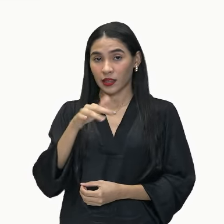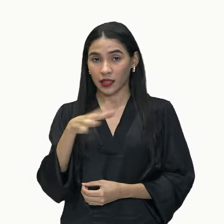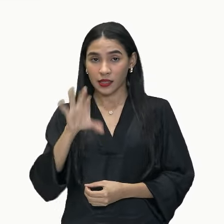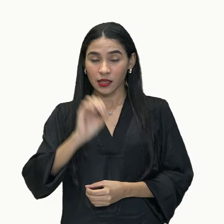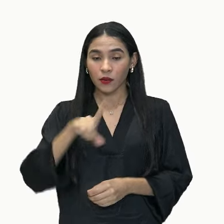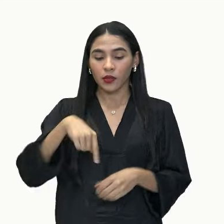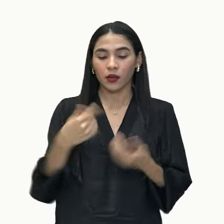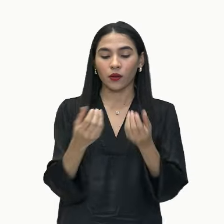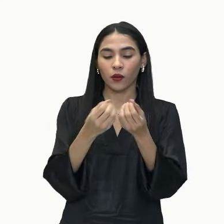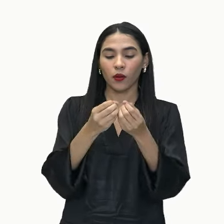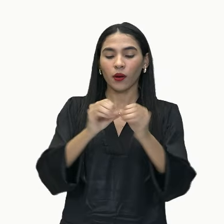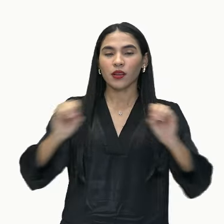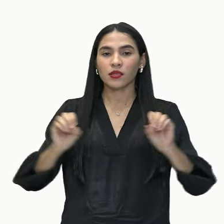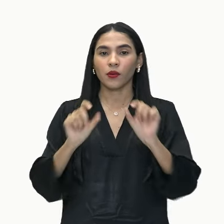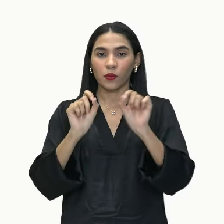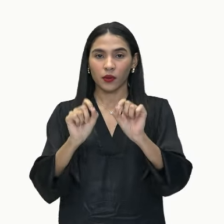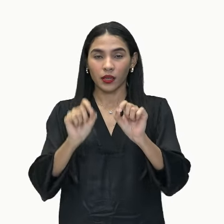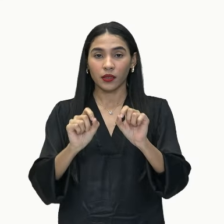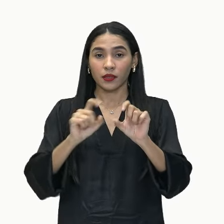as orações são o quê?